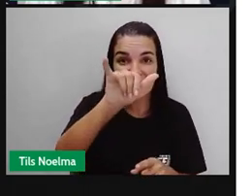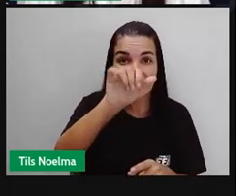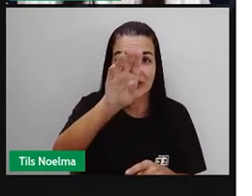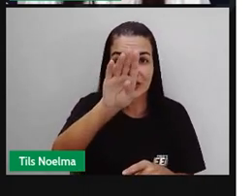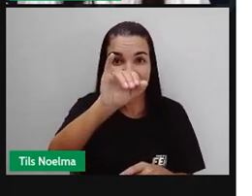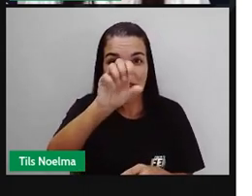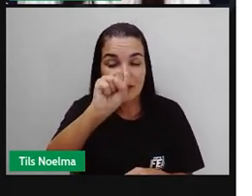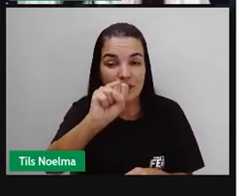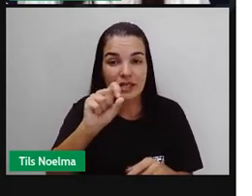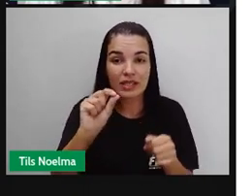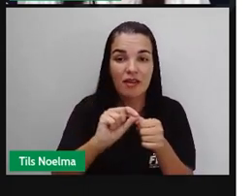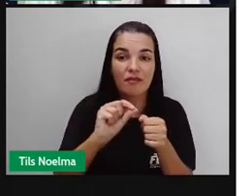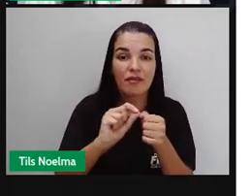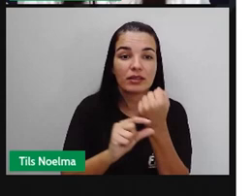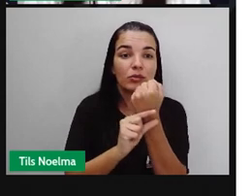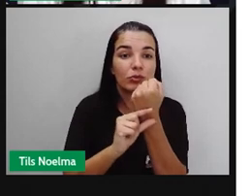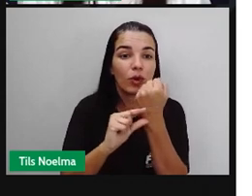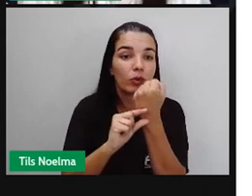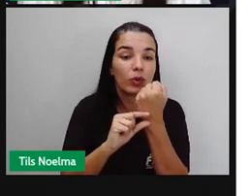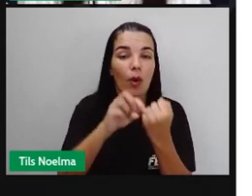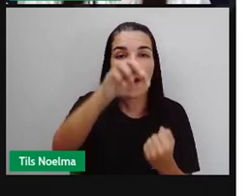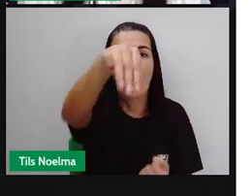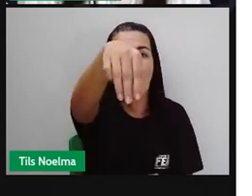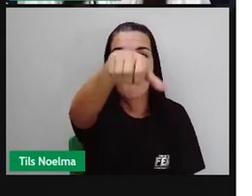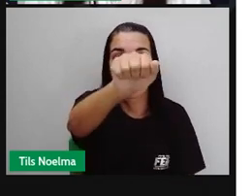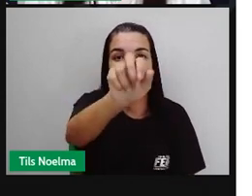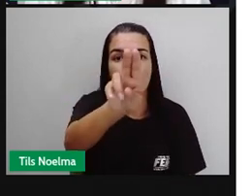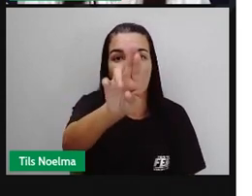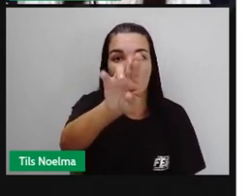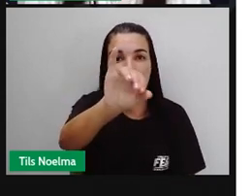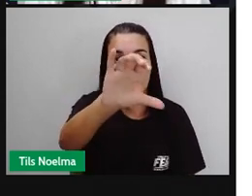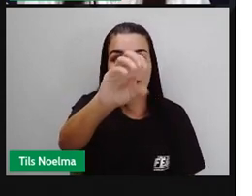quadrinhos aí, foi feita aí por Maurício Souza.